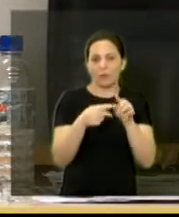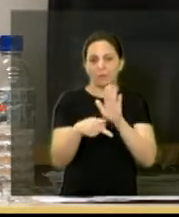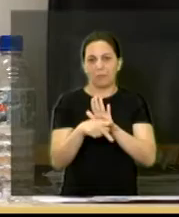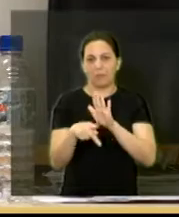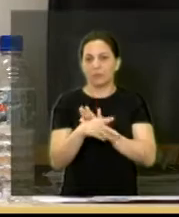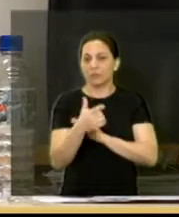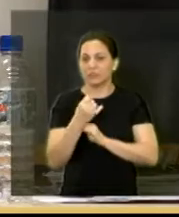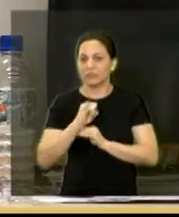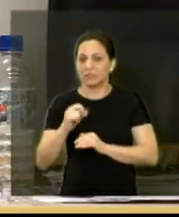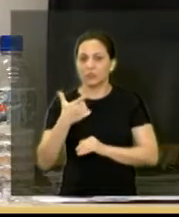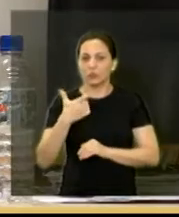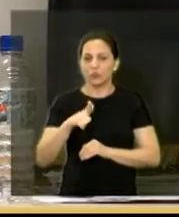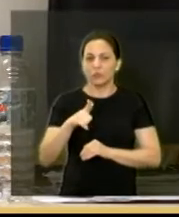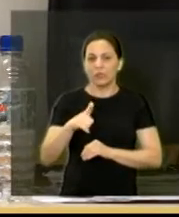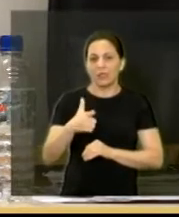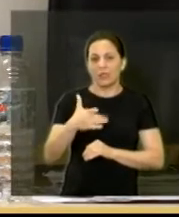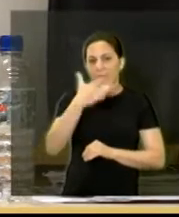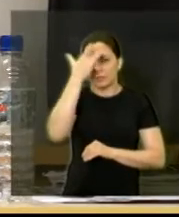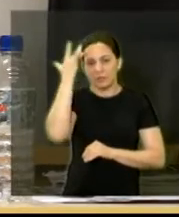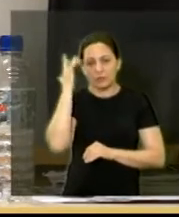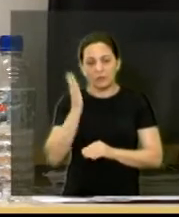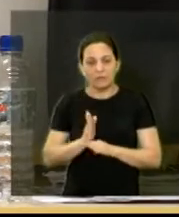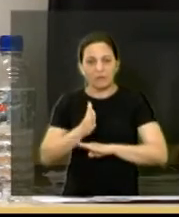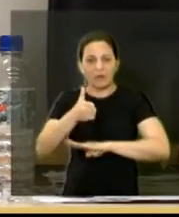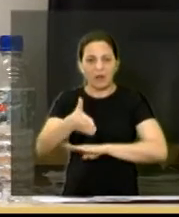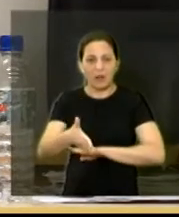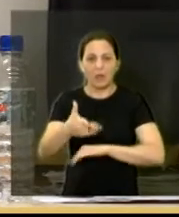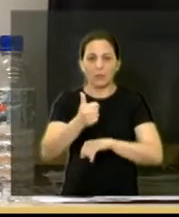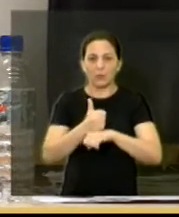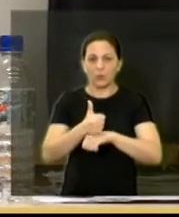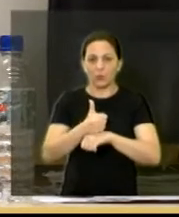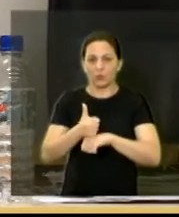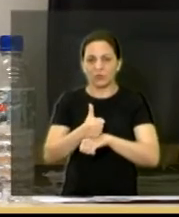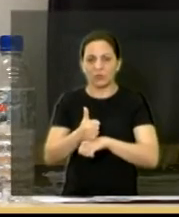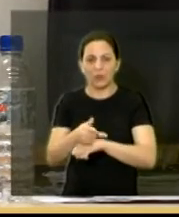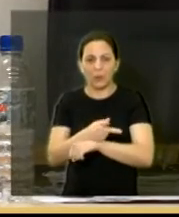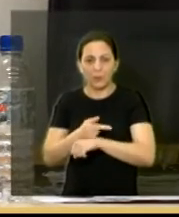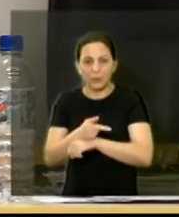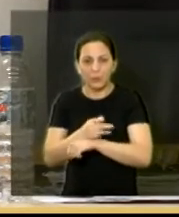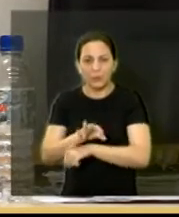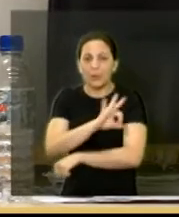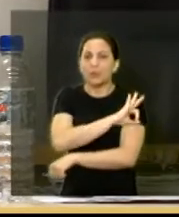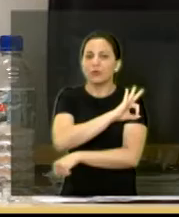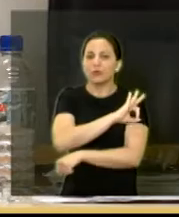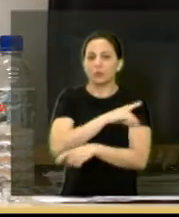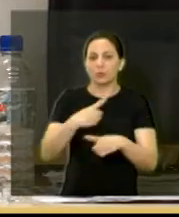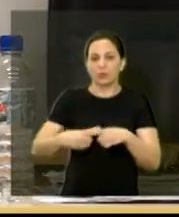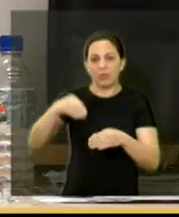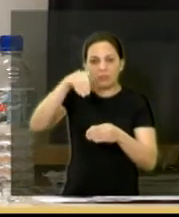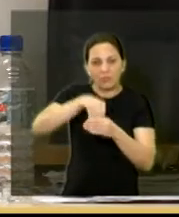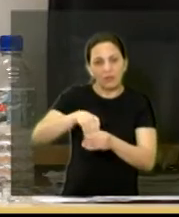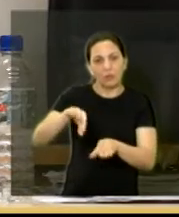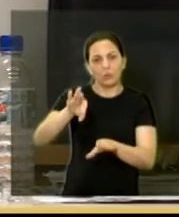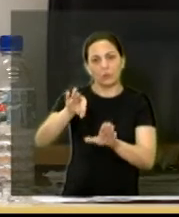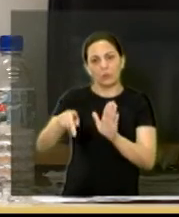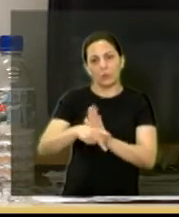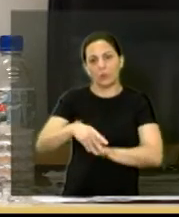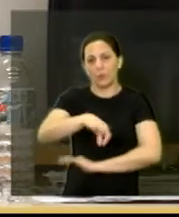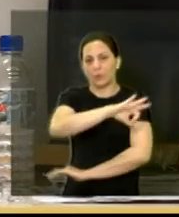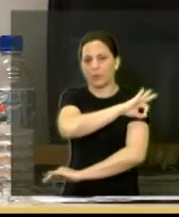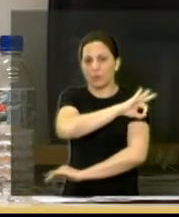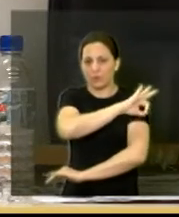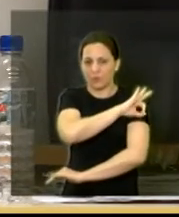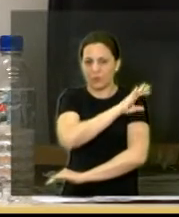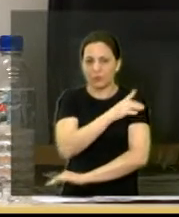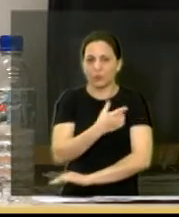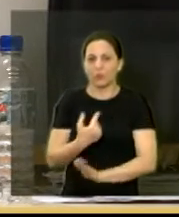o que acontece a pessoa vai lá procura um profissional pra ver a prefeitura porque lá dentro da prefeitura então acaba